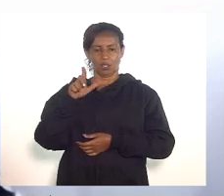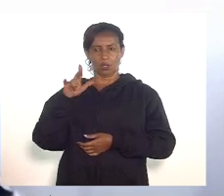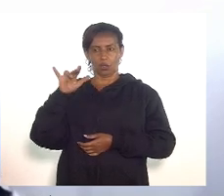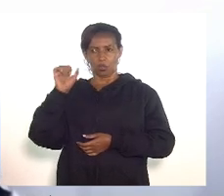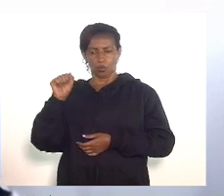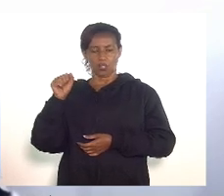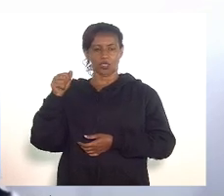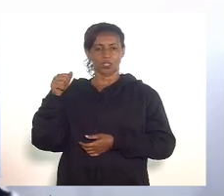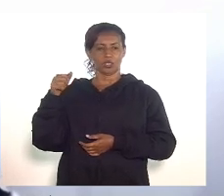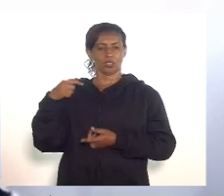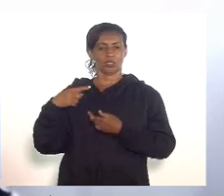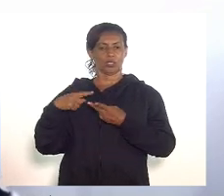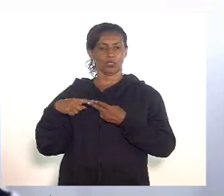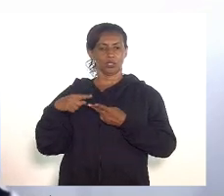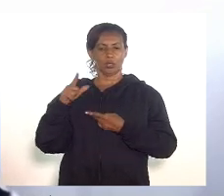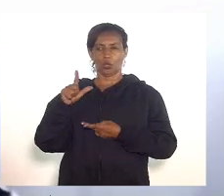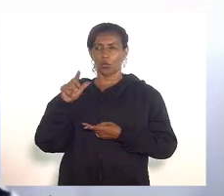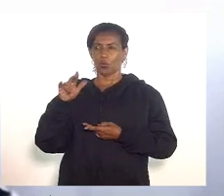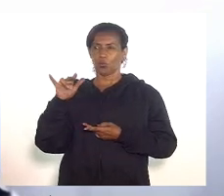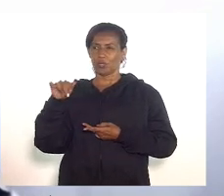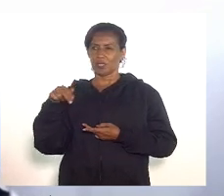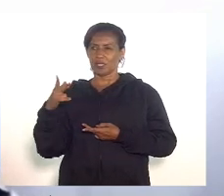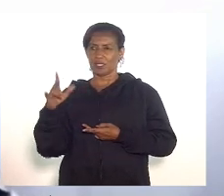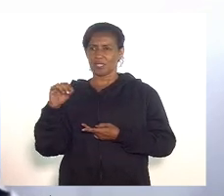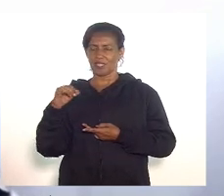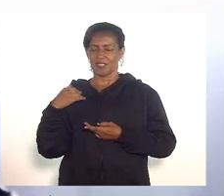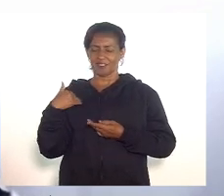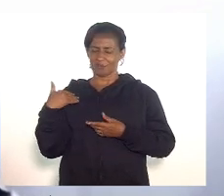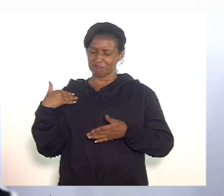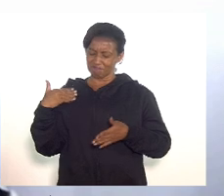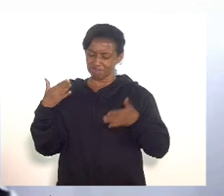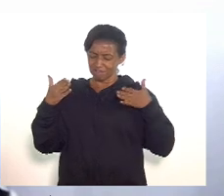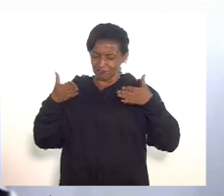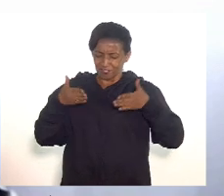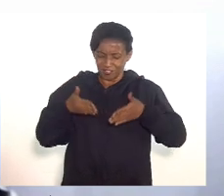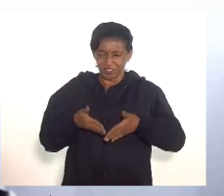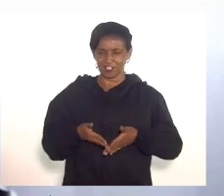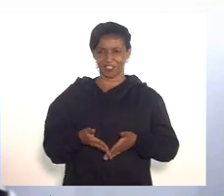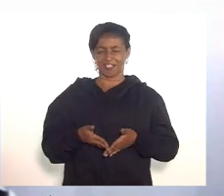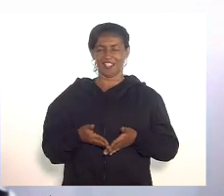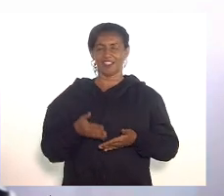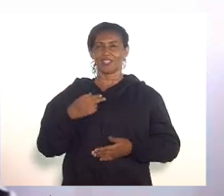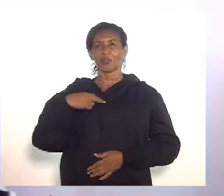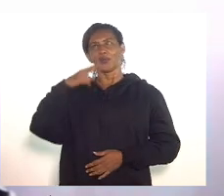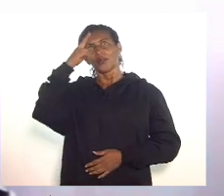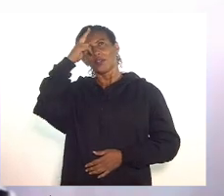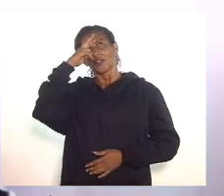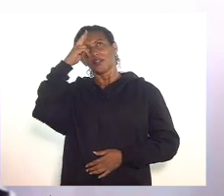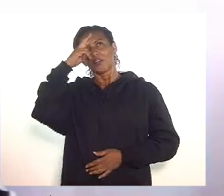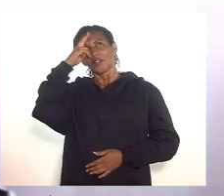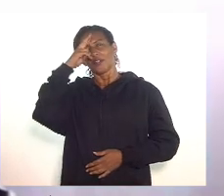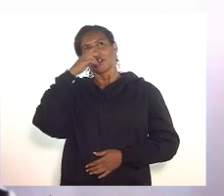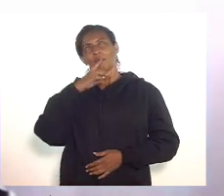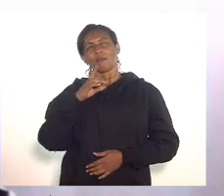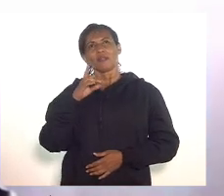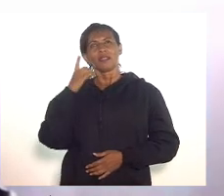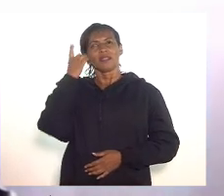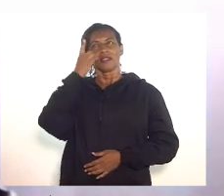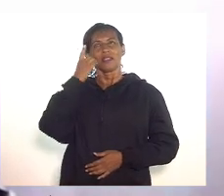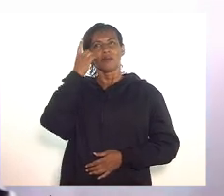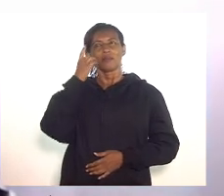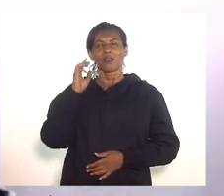a Mink hoje desde o momento que eu cheguei aqui eu me lembrei imensamente do deputado Wagner Motti